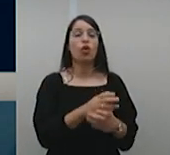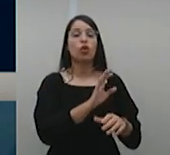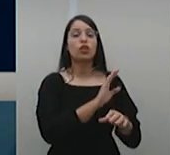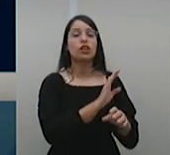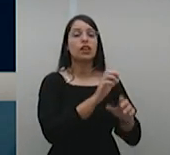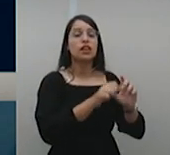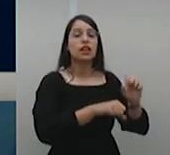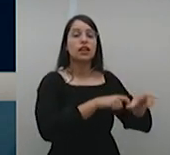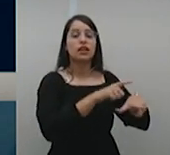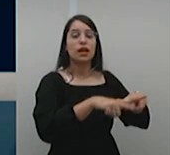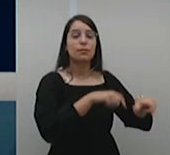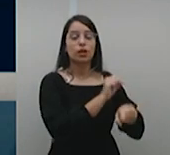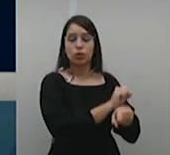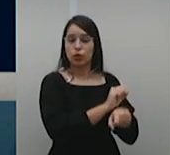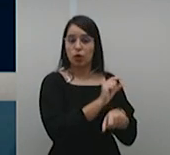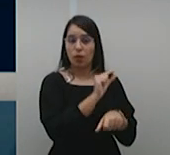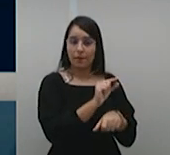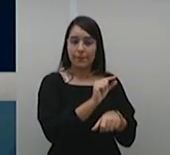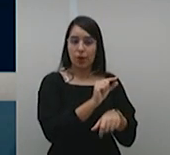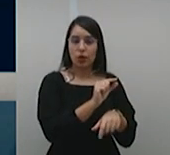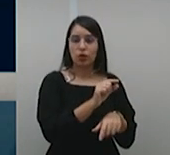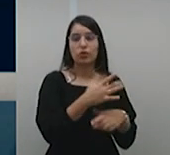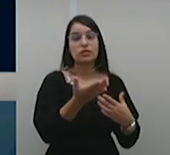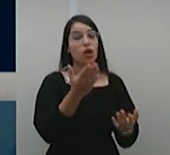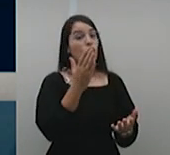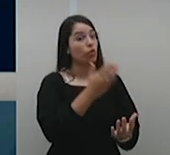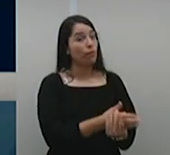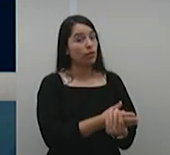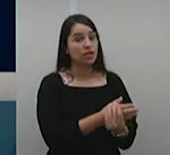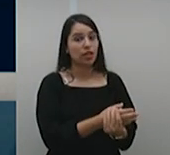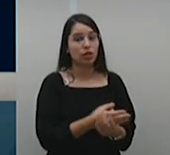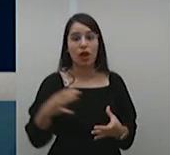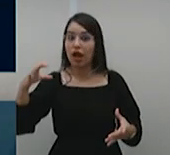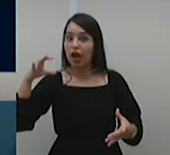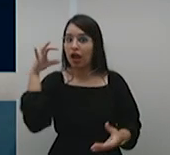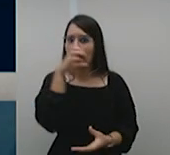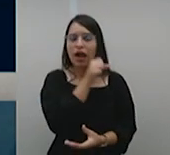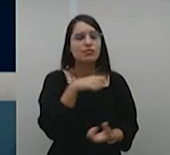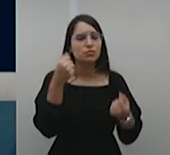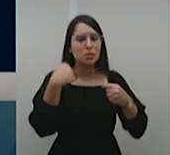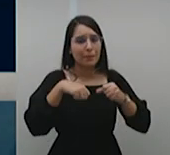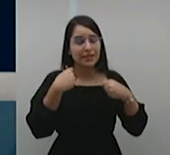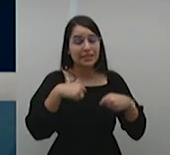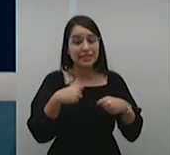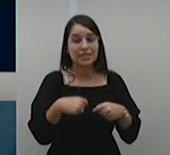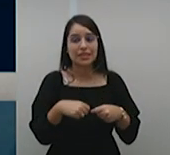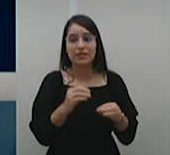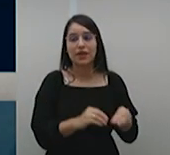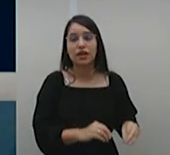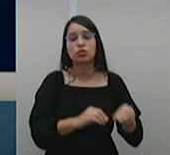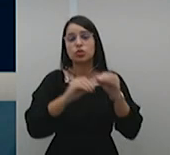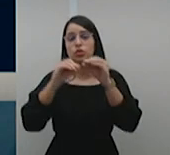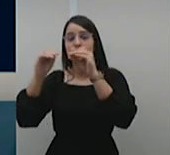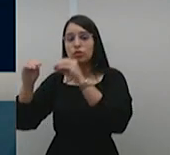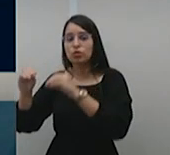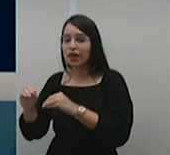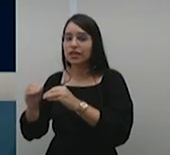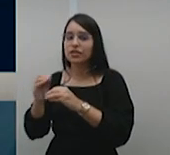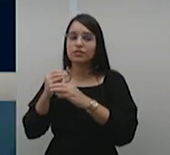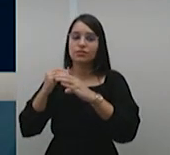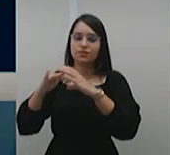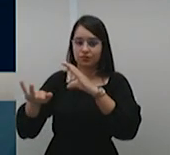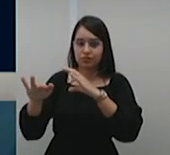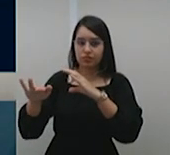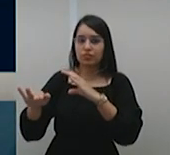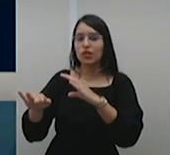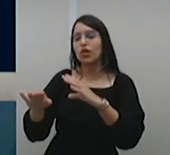os processos urgentes distribuídos no Tribunal serão encaminhados ao nosso querido vice-presidente, ministro Jorge